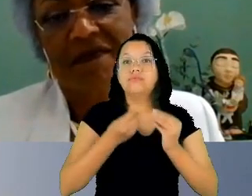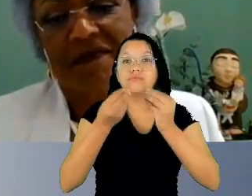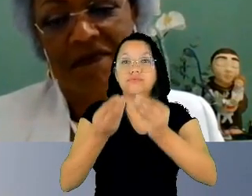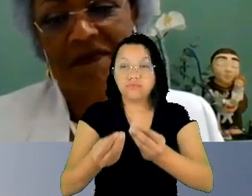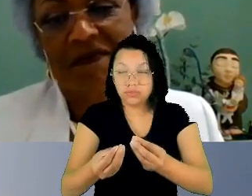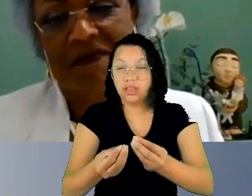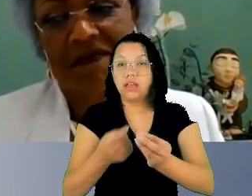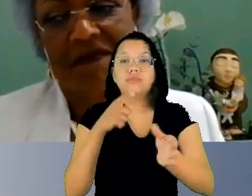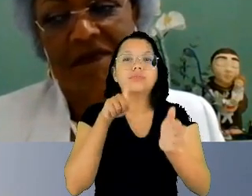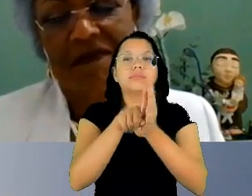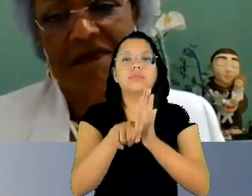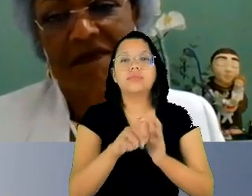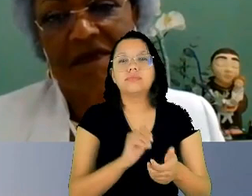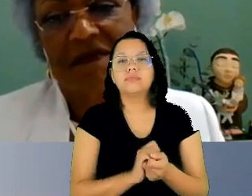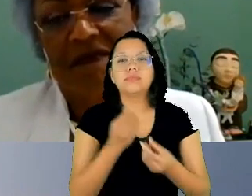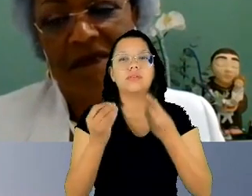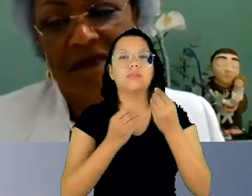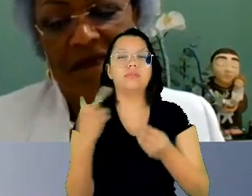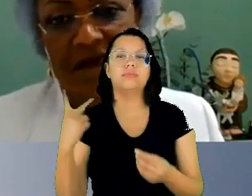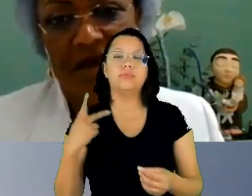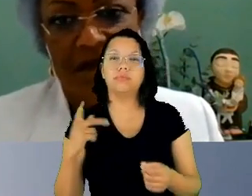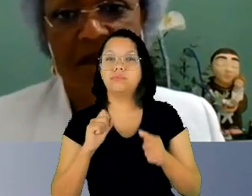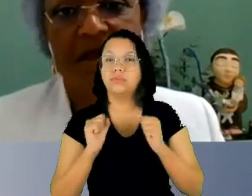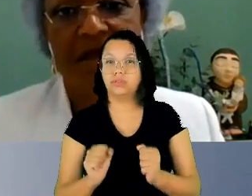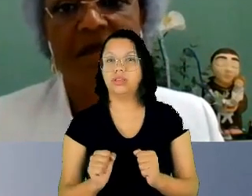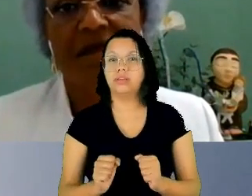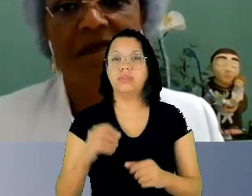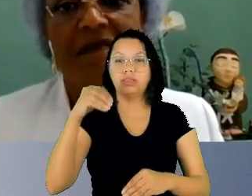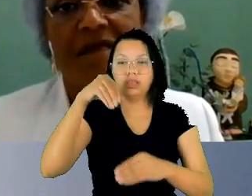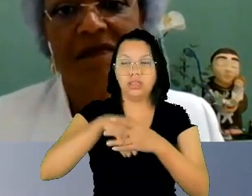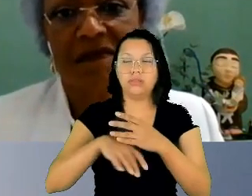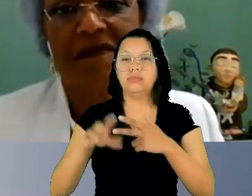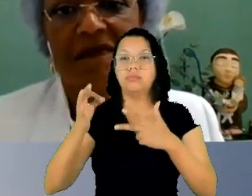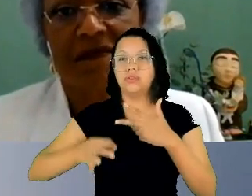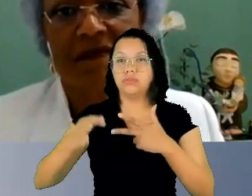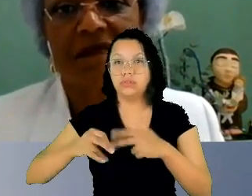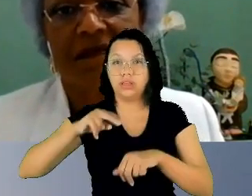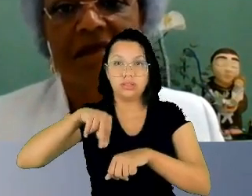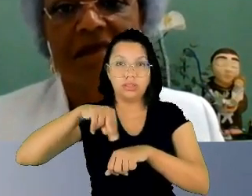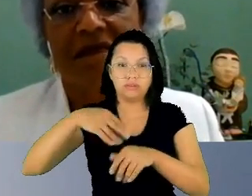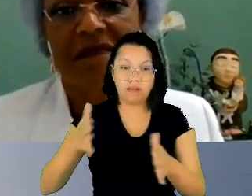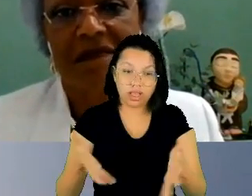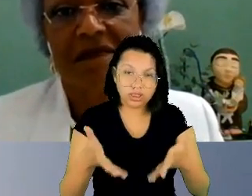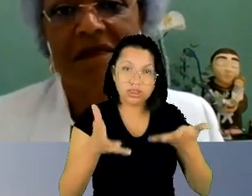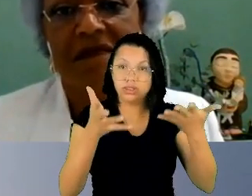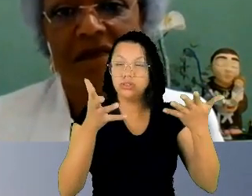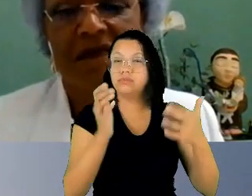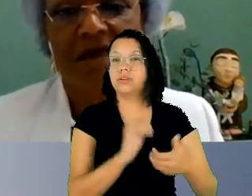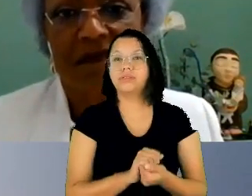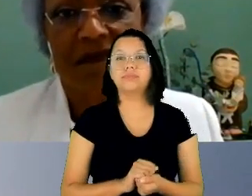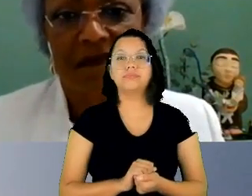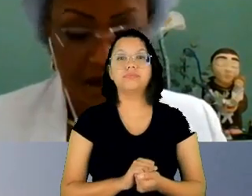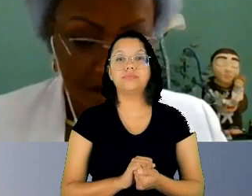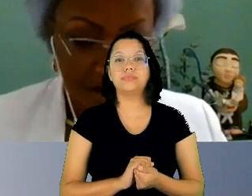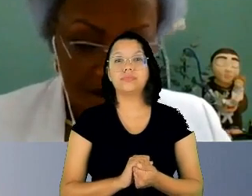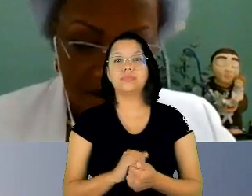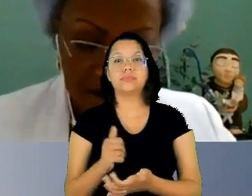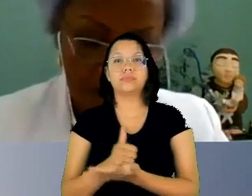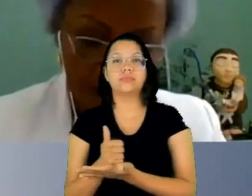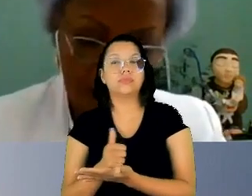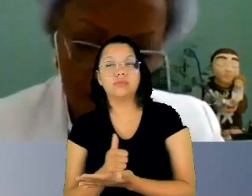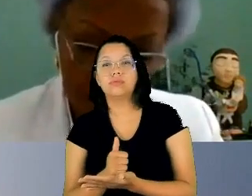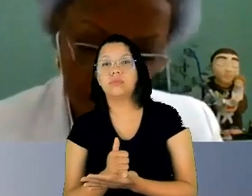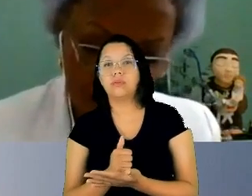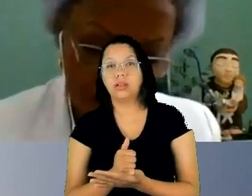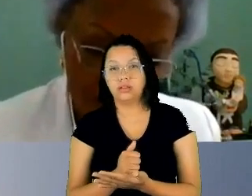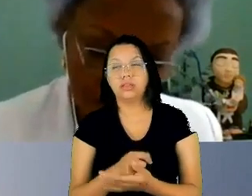poderíamos no poder judiciário nacional incentivar o controle de convencionalidade a ser feito em território nacional